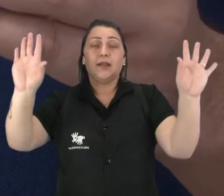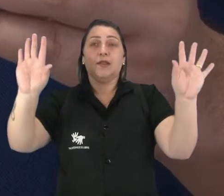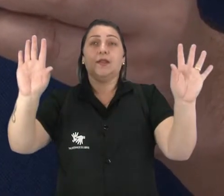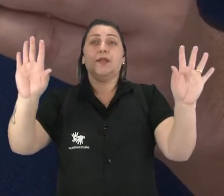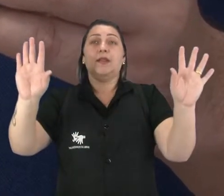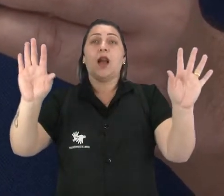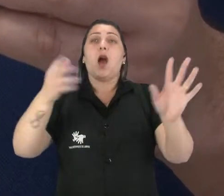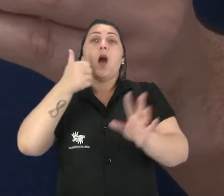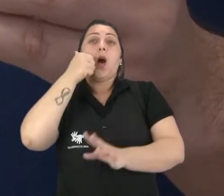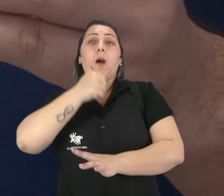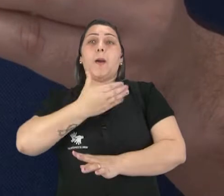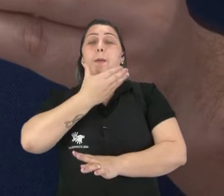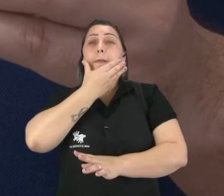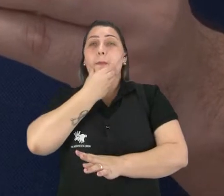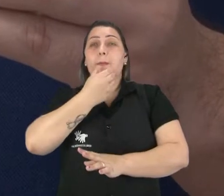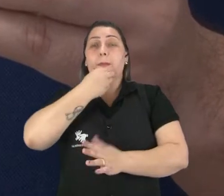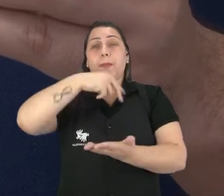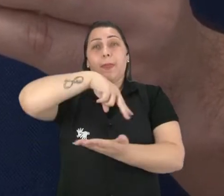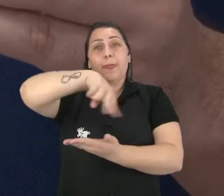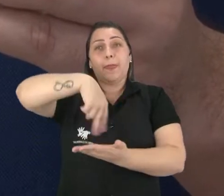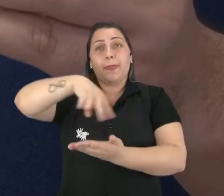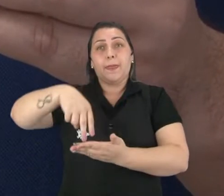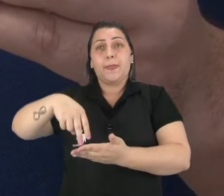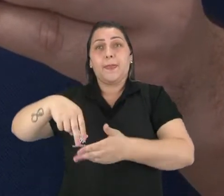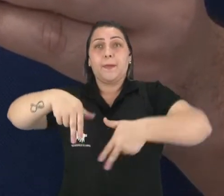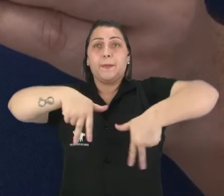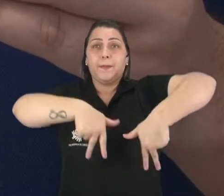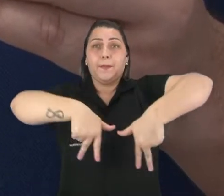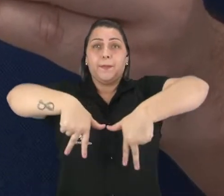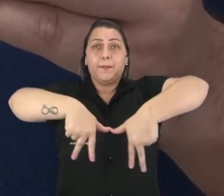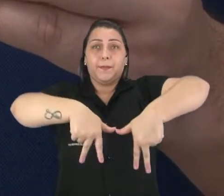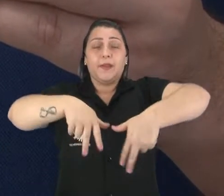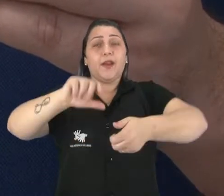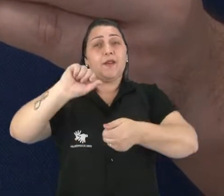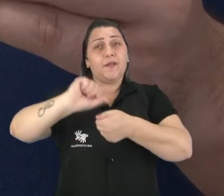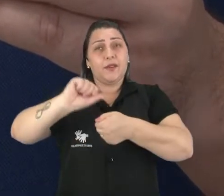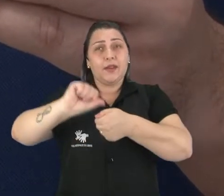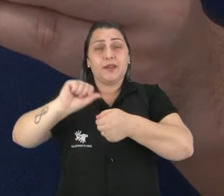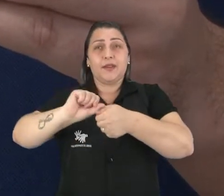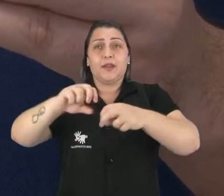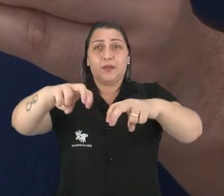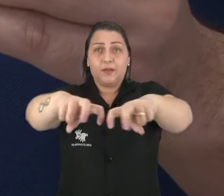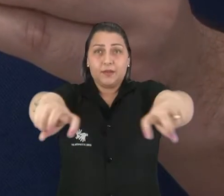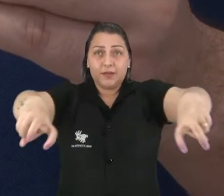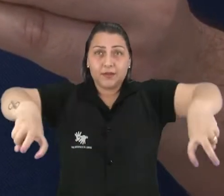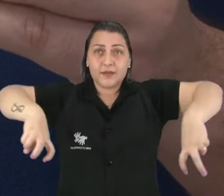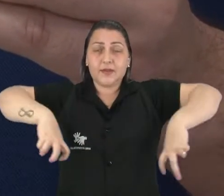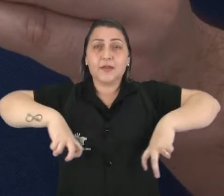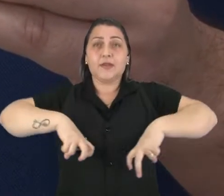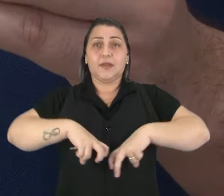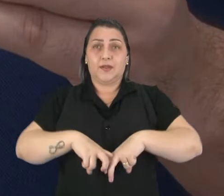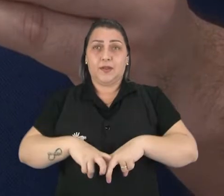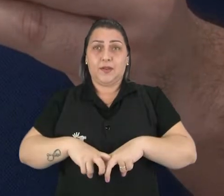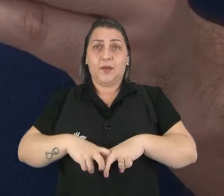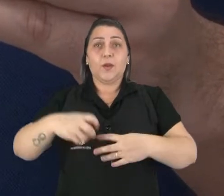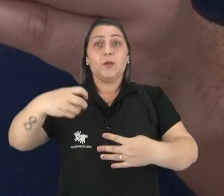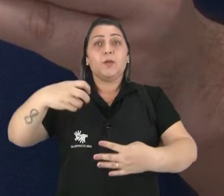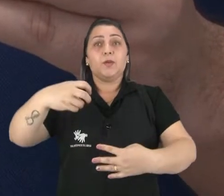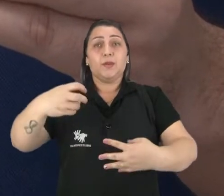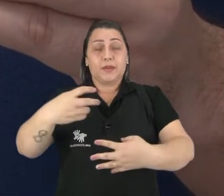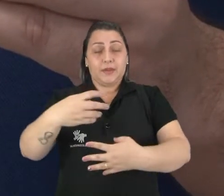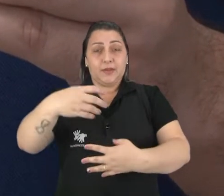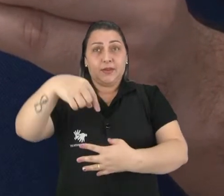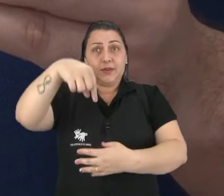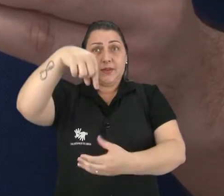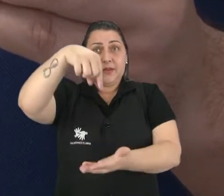na qual homens e mulheres dançam aos pares, fazendo um grande círculo que gira em torno do centro. Cada